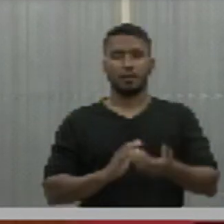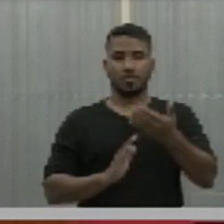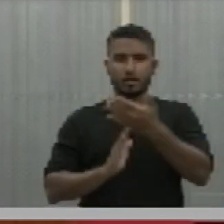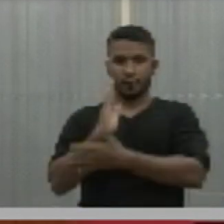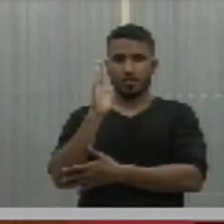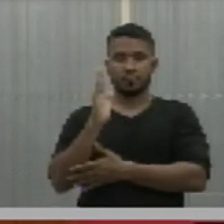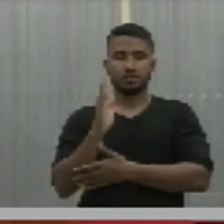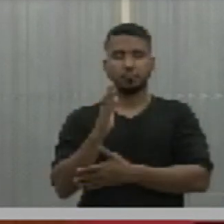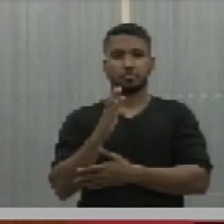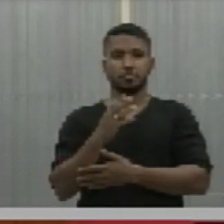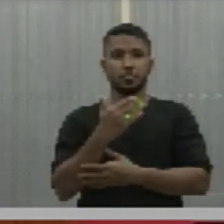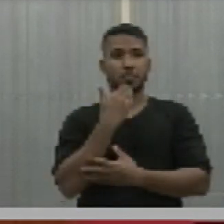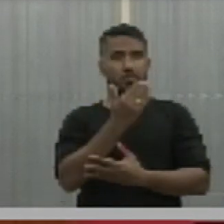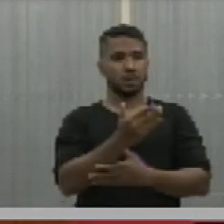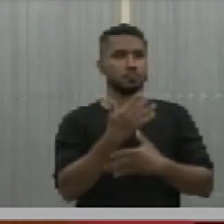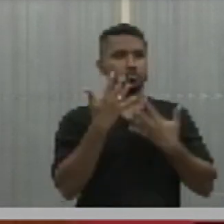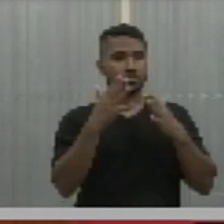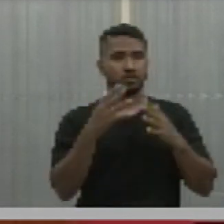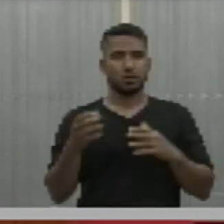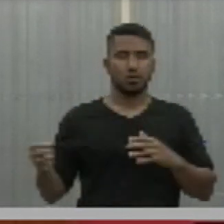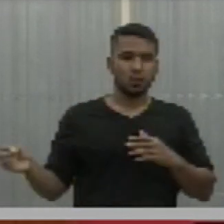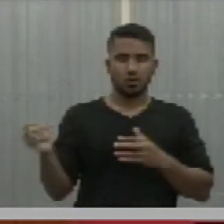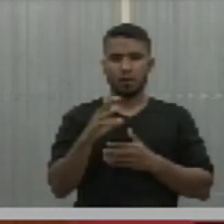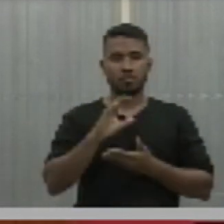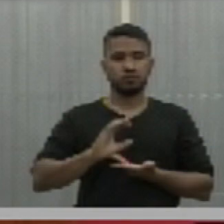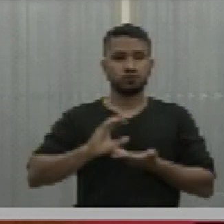uma salva de palmas para o novo conselheiro.